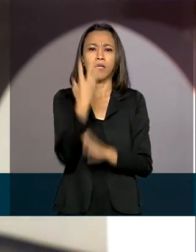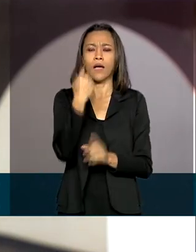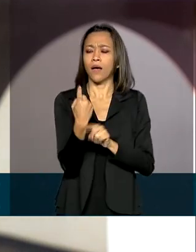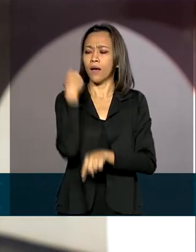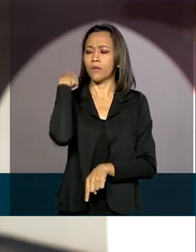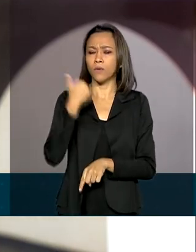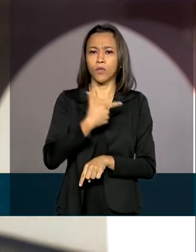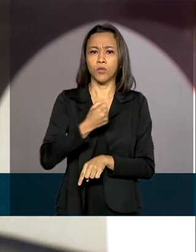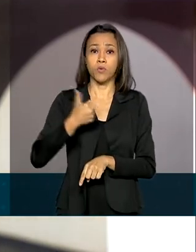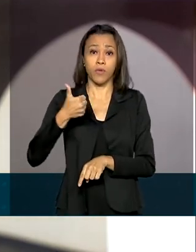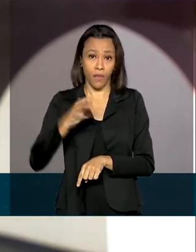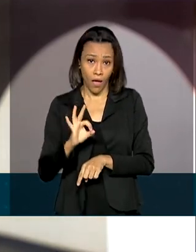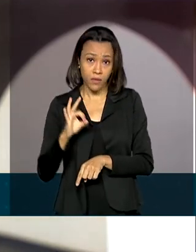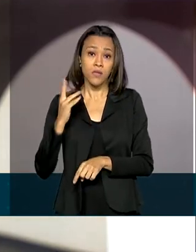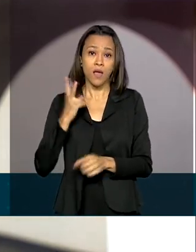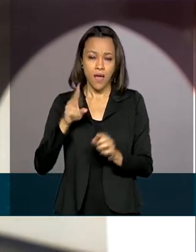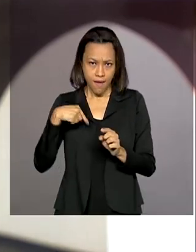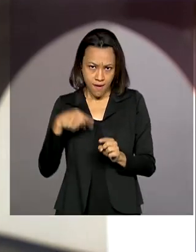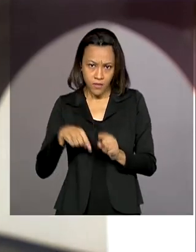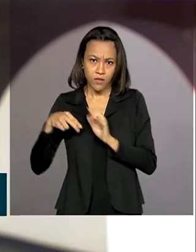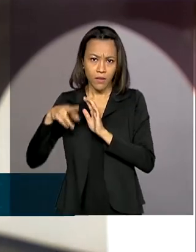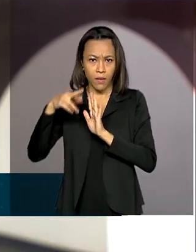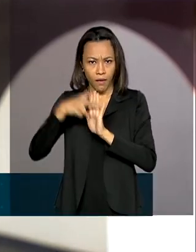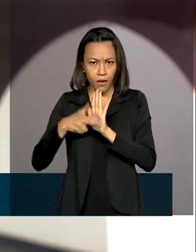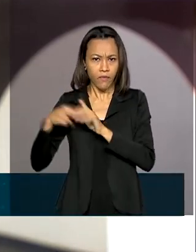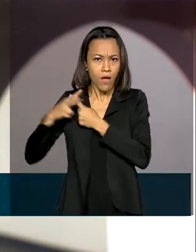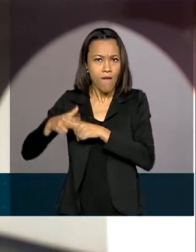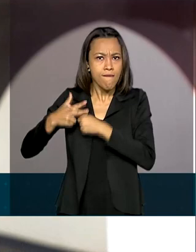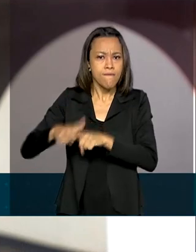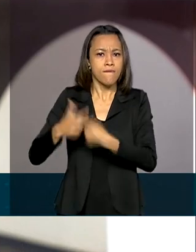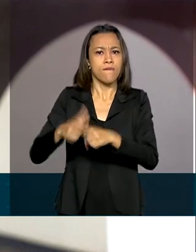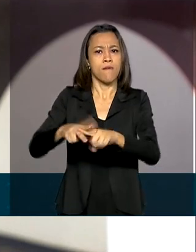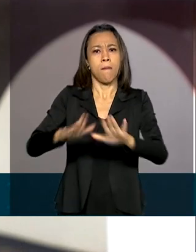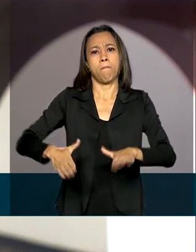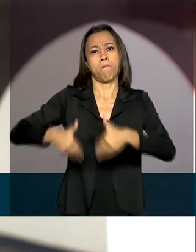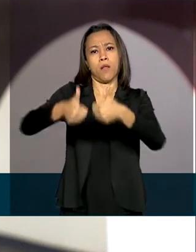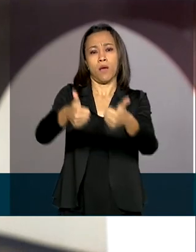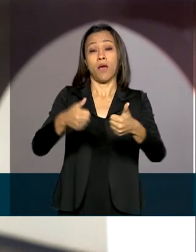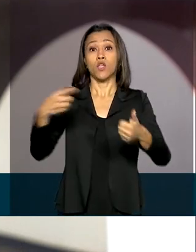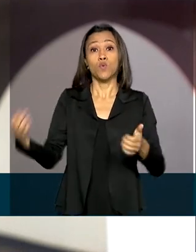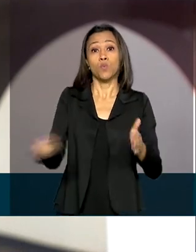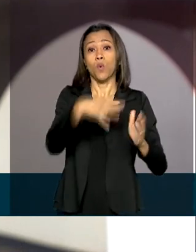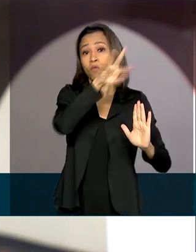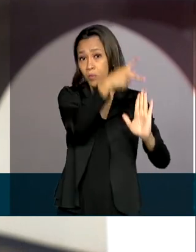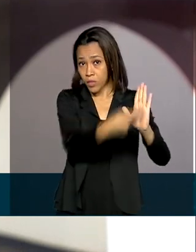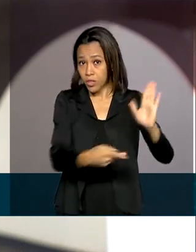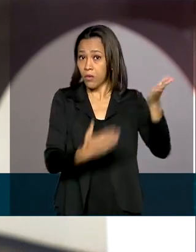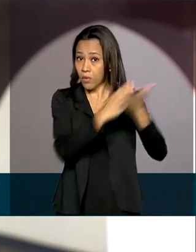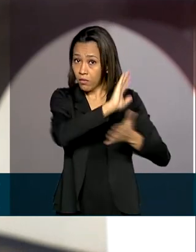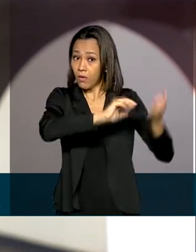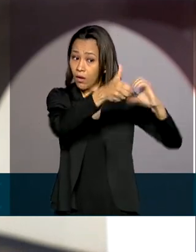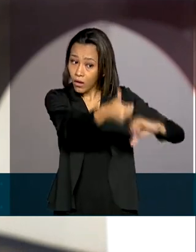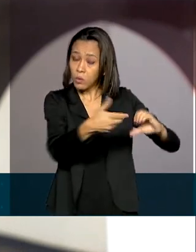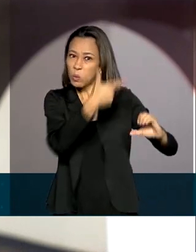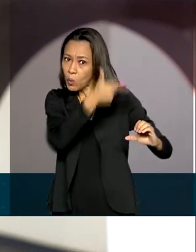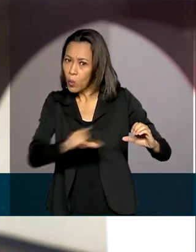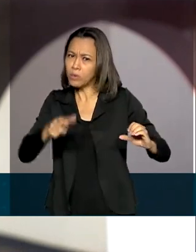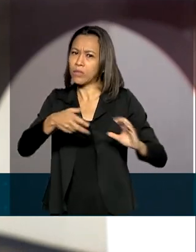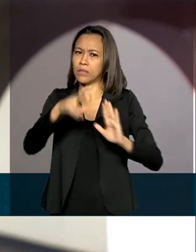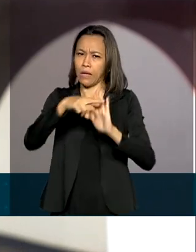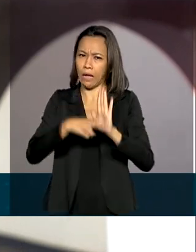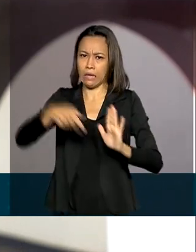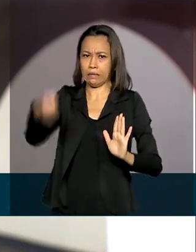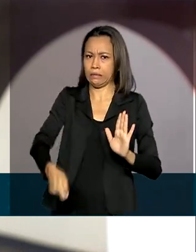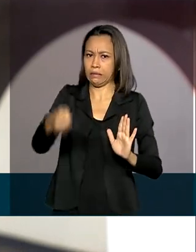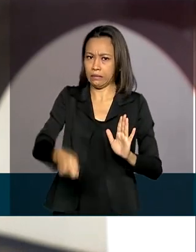aperfeiçoada ao longo dos anos. E um novo projeto foi aprovado pelo Congresso com regras mais duras. O